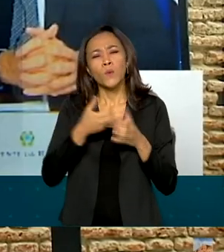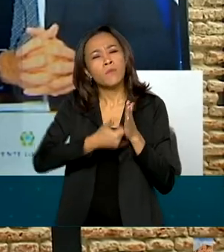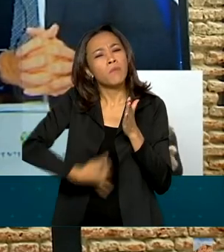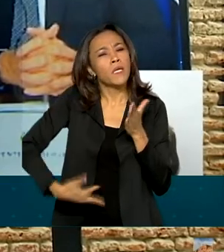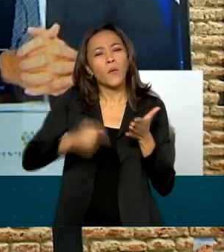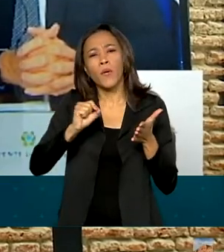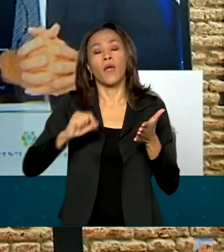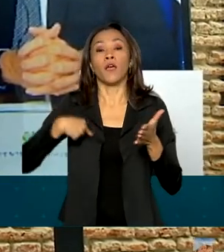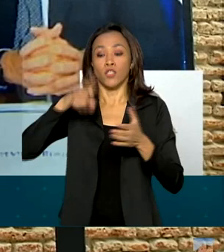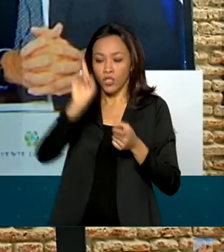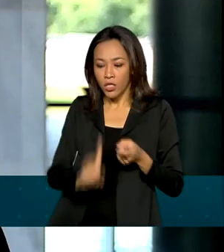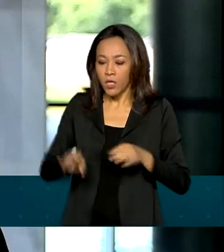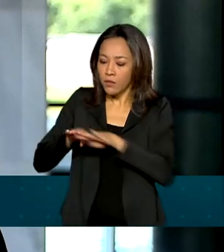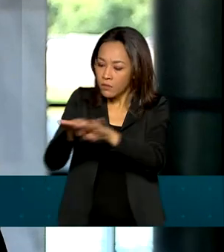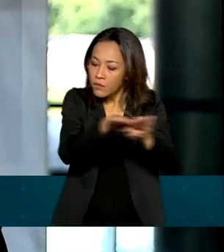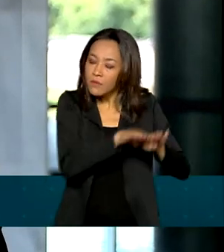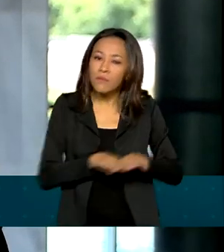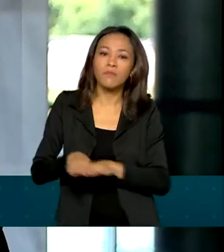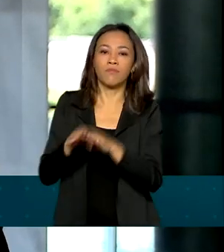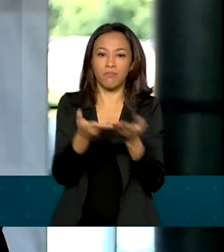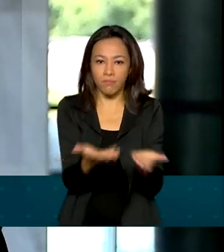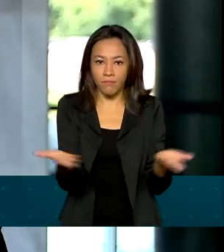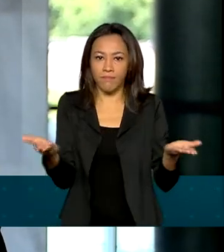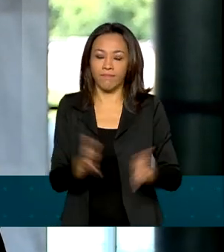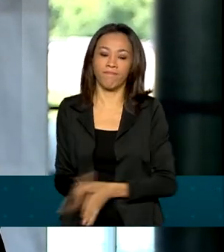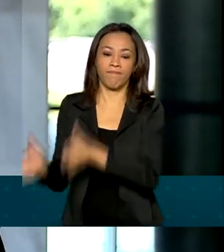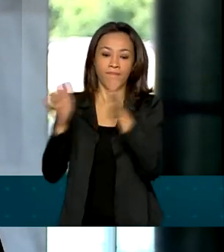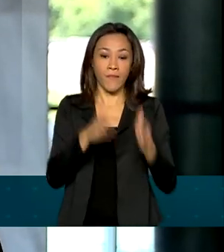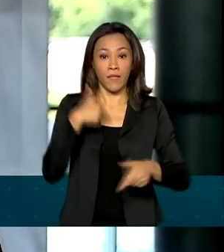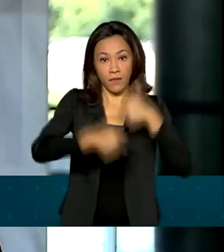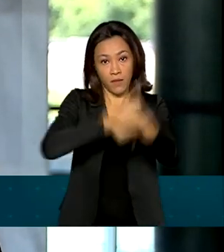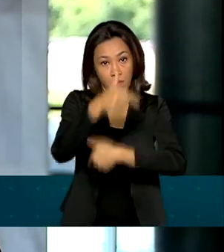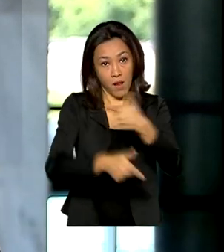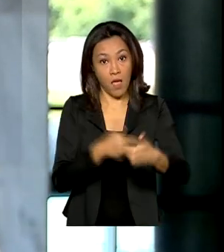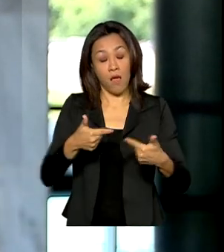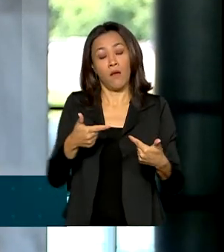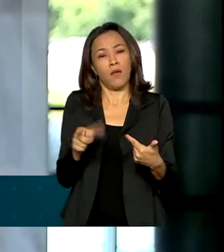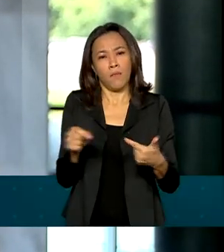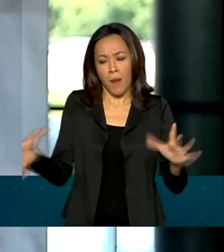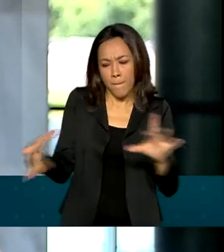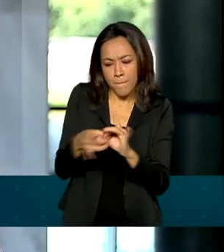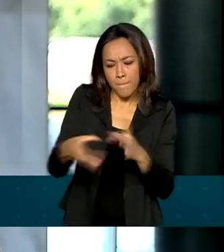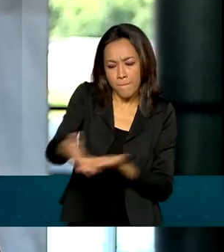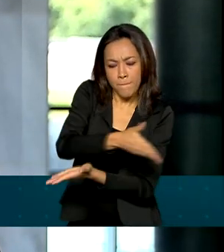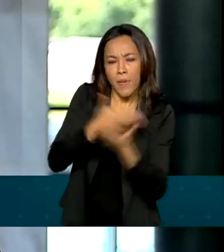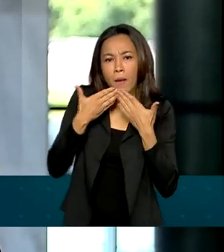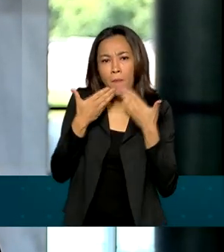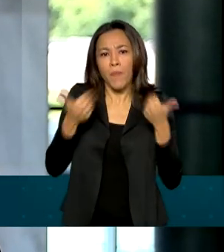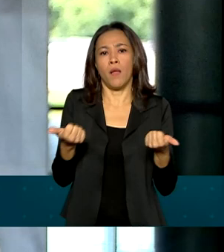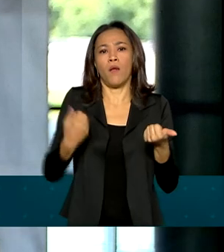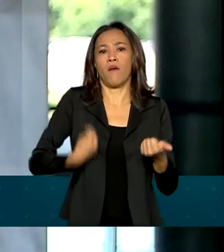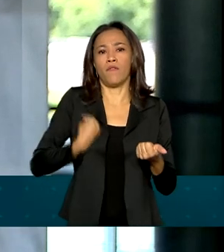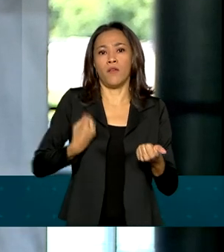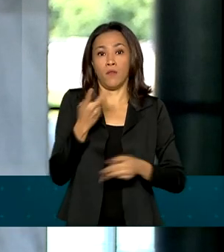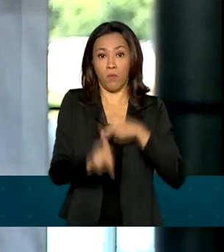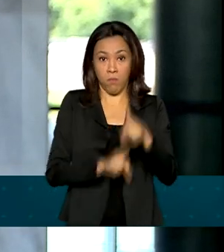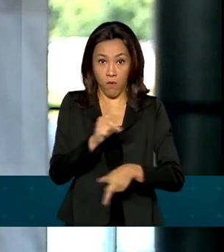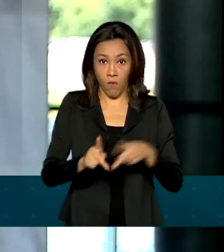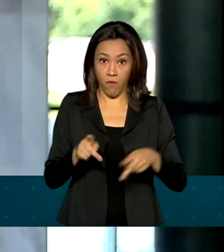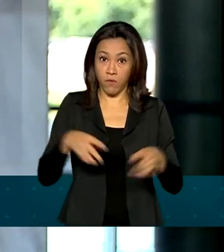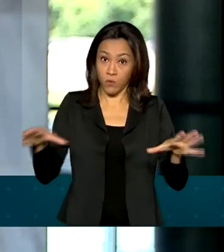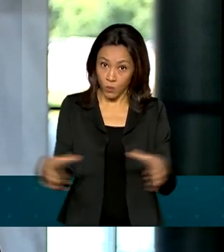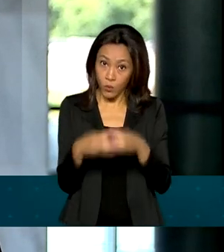benefícios comuns a todos. Trabalhar pela integração para melhorar a vida dos habitantes. Esse é o objetivo do Estatuto da